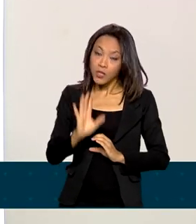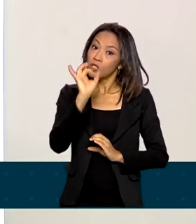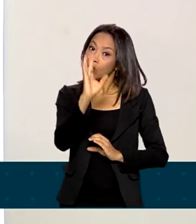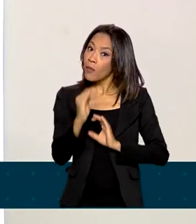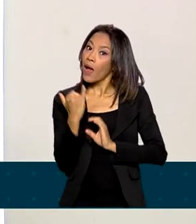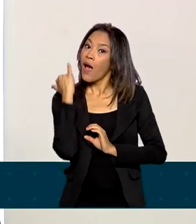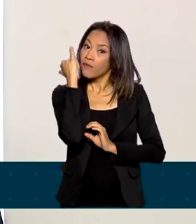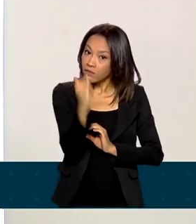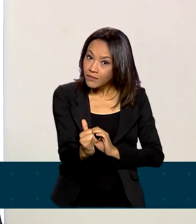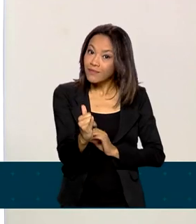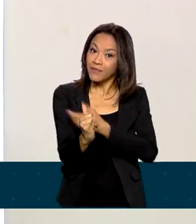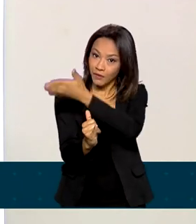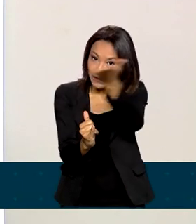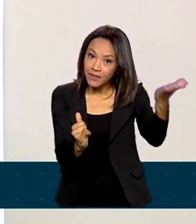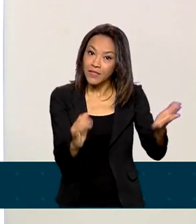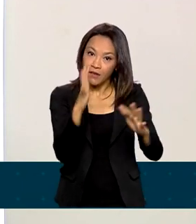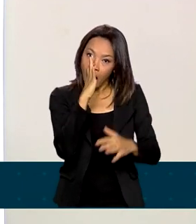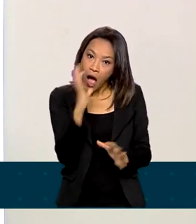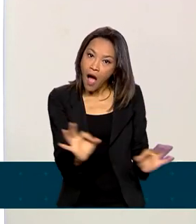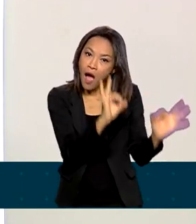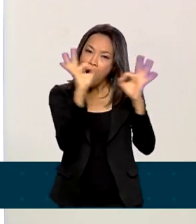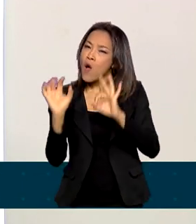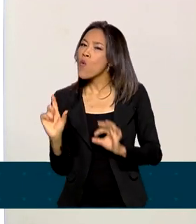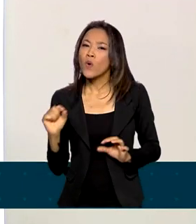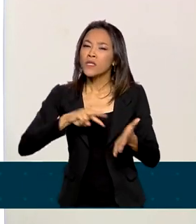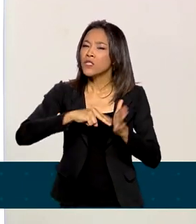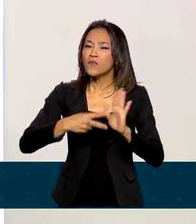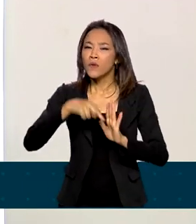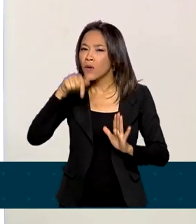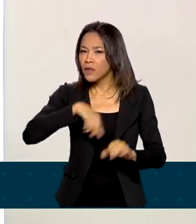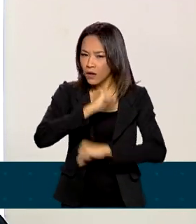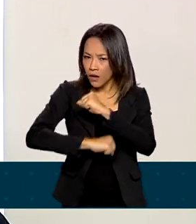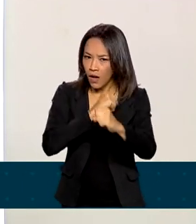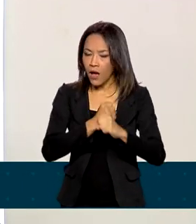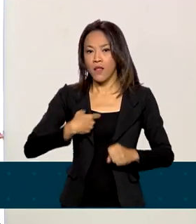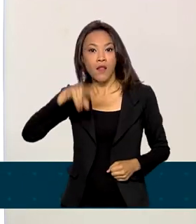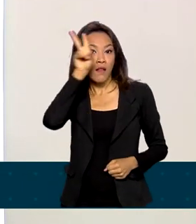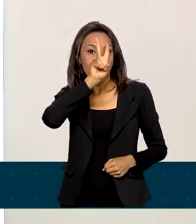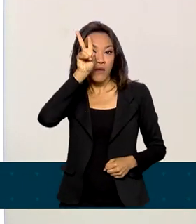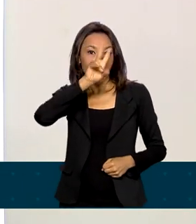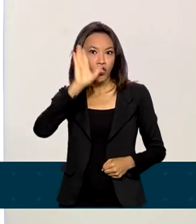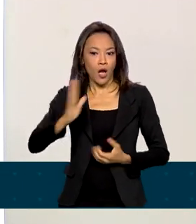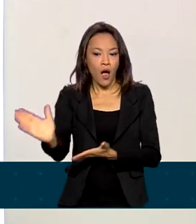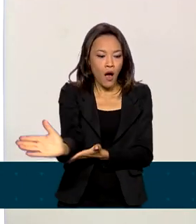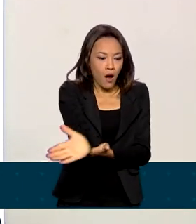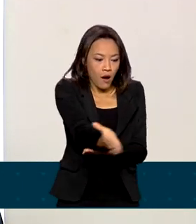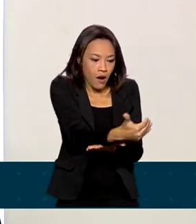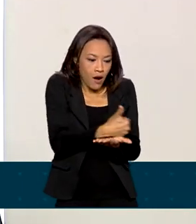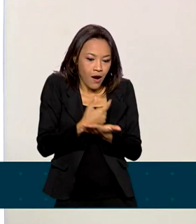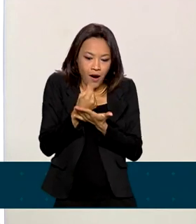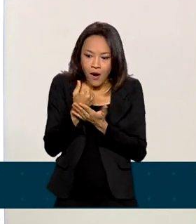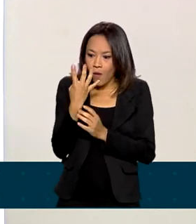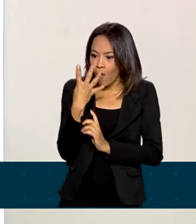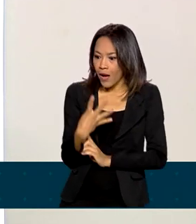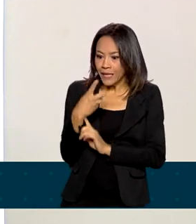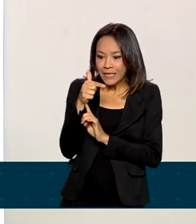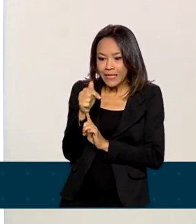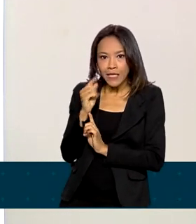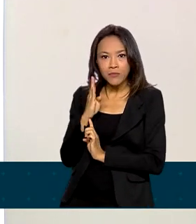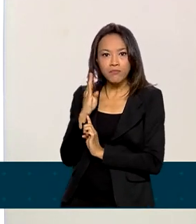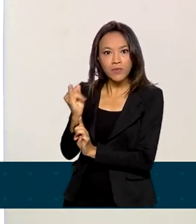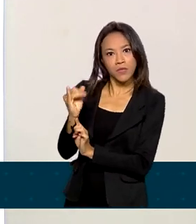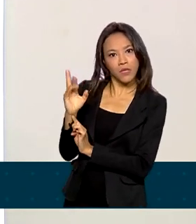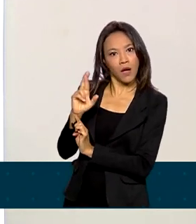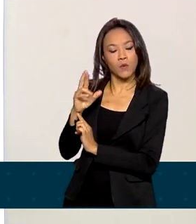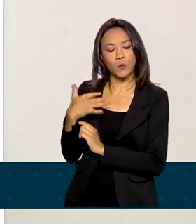dar uma dimensão para o nosso telespectador do que significou este ano, cabe lembrar que foi arrecadado em torno de 47 bilhões de